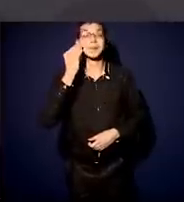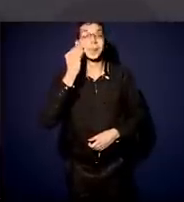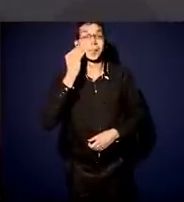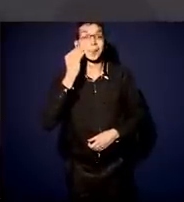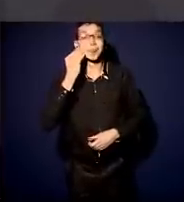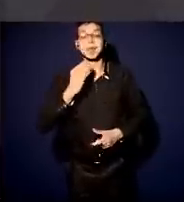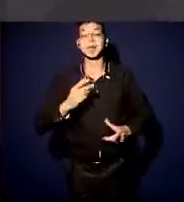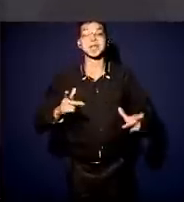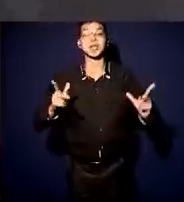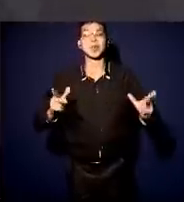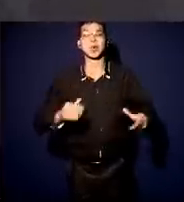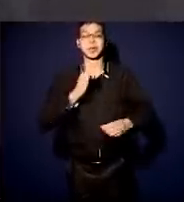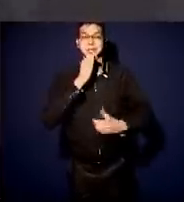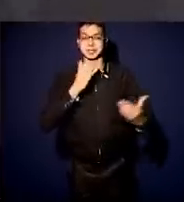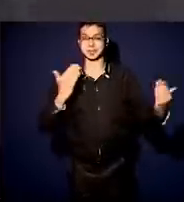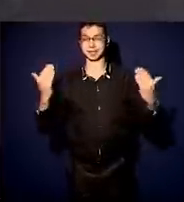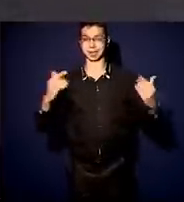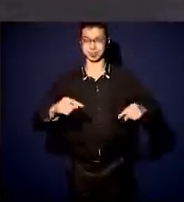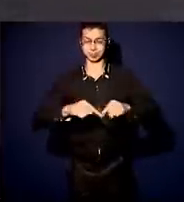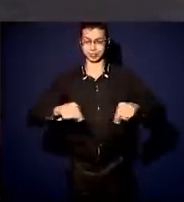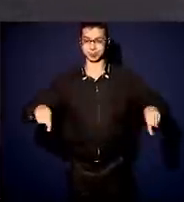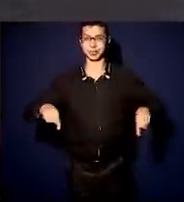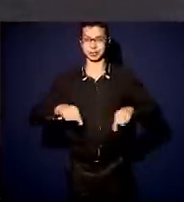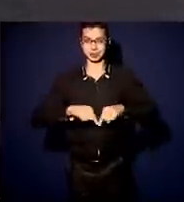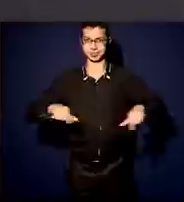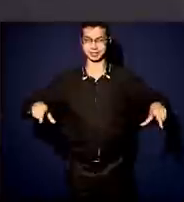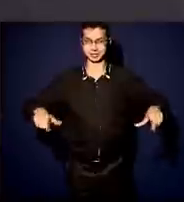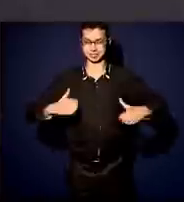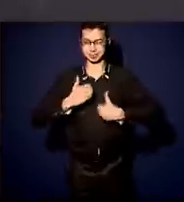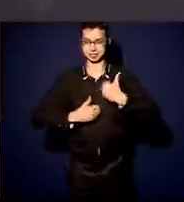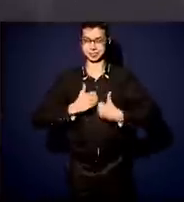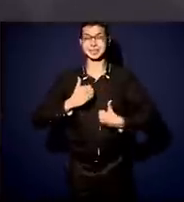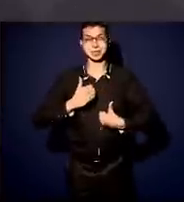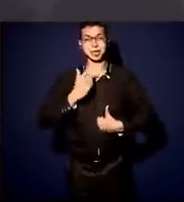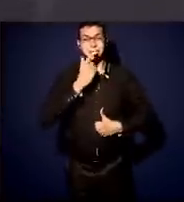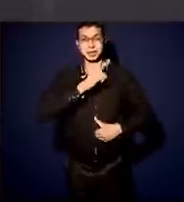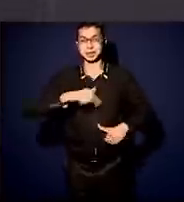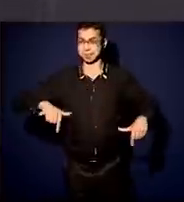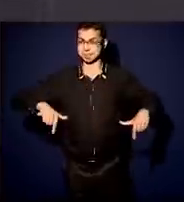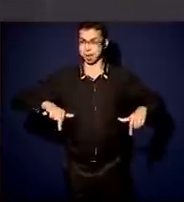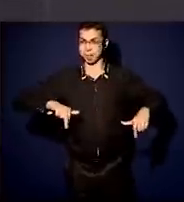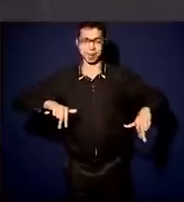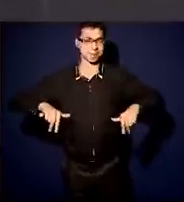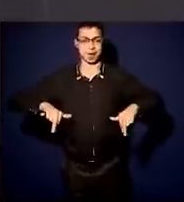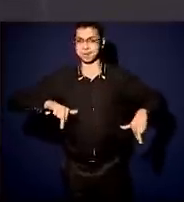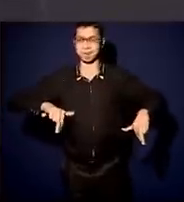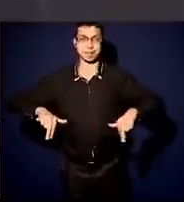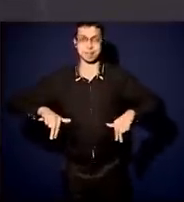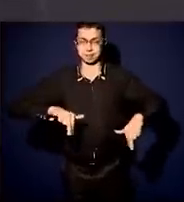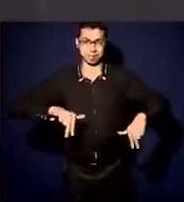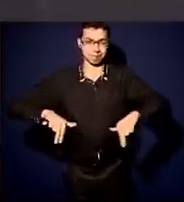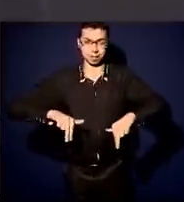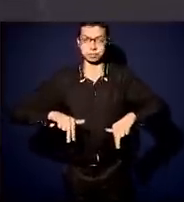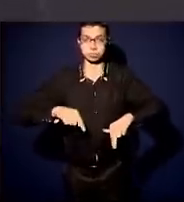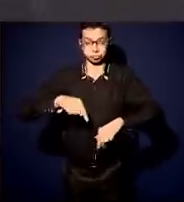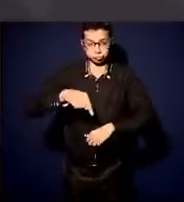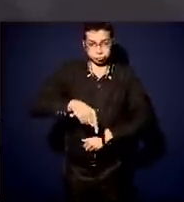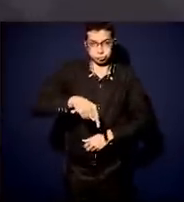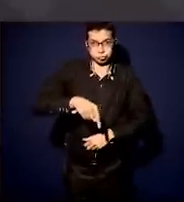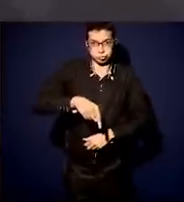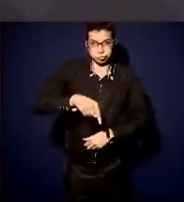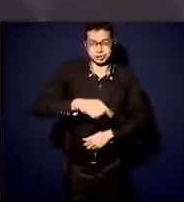campo para não ficarmos dando caneladas uns nos outros. O debate político no Brasil parece estar muito mais centrado na busca de